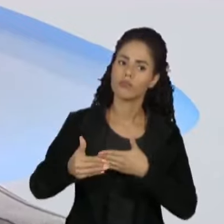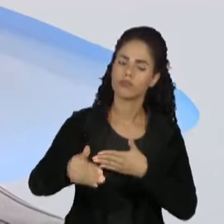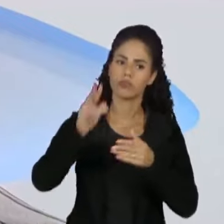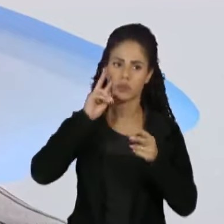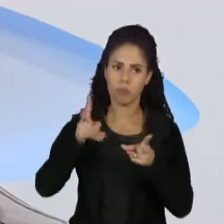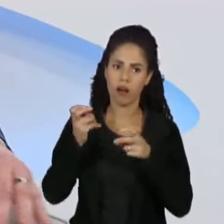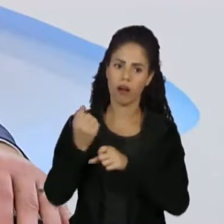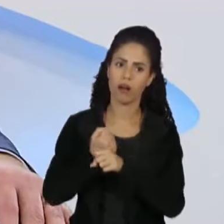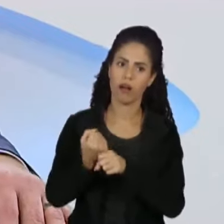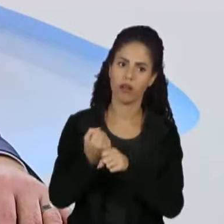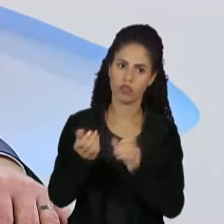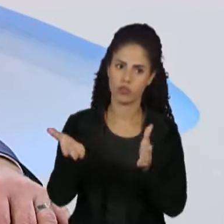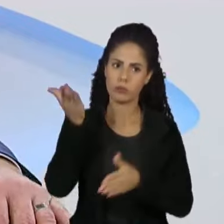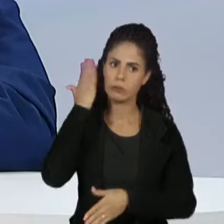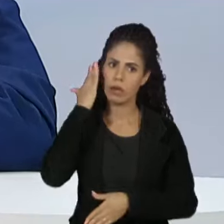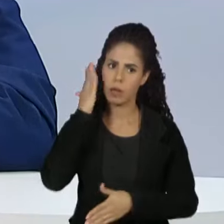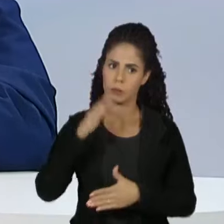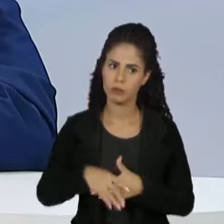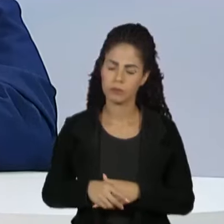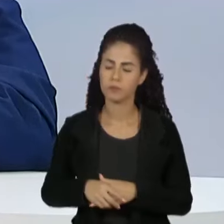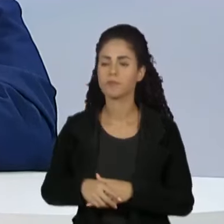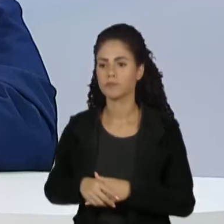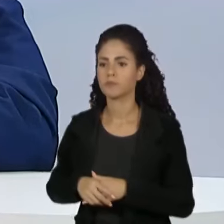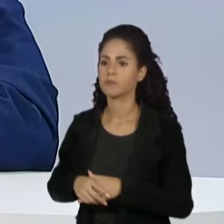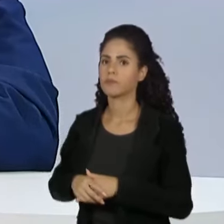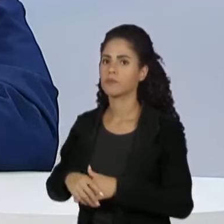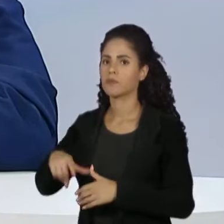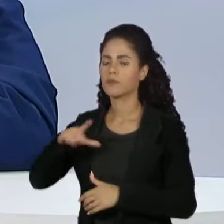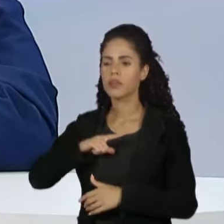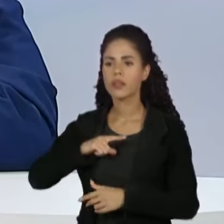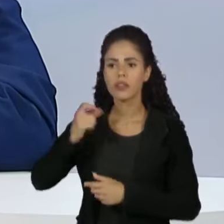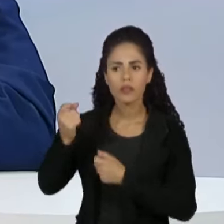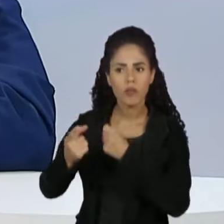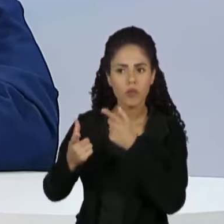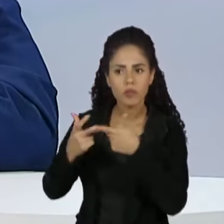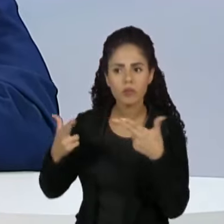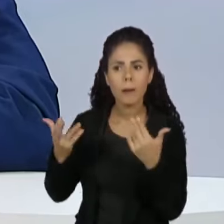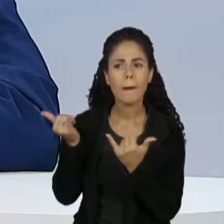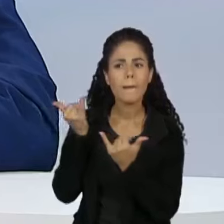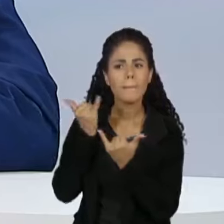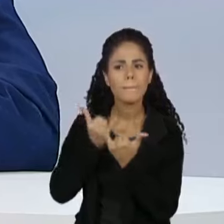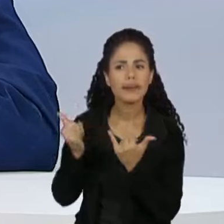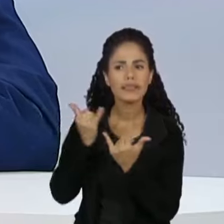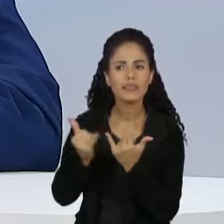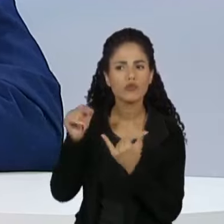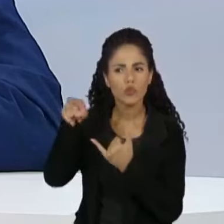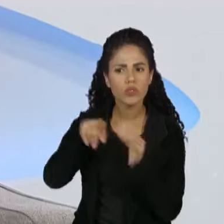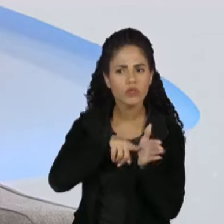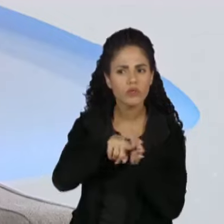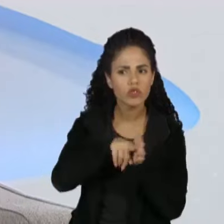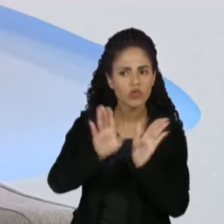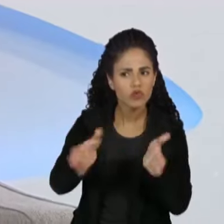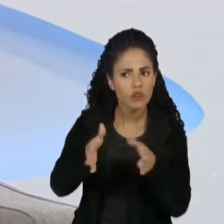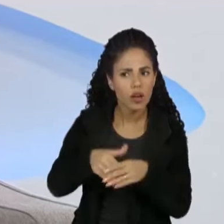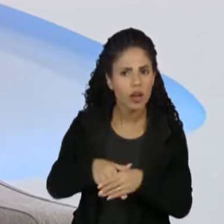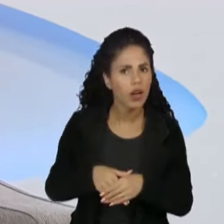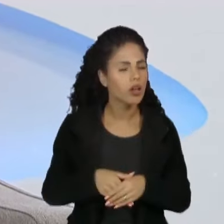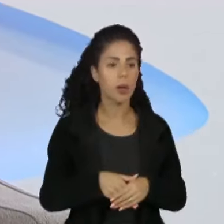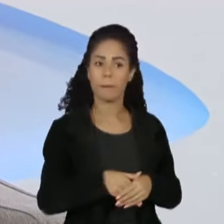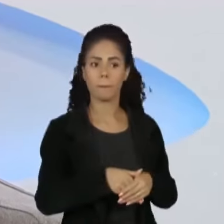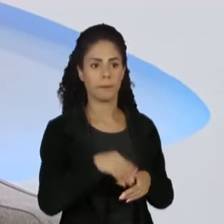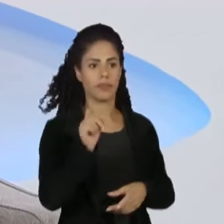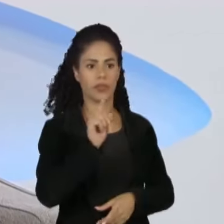últimos anos, até mesmo décadas. Já existe na SEMA casos parecidos com esses já sendo investigados? Não com essa